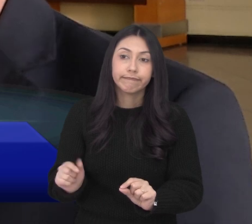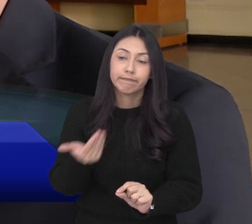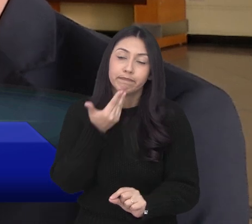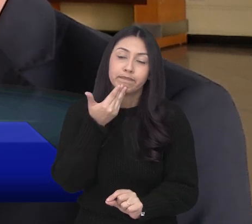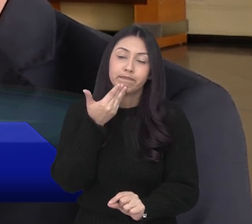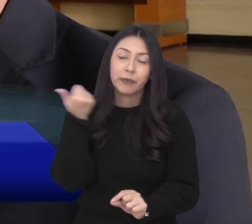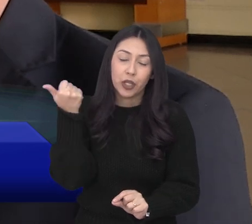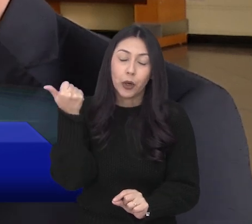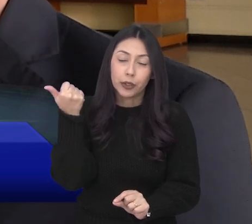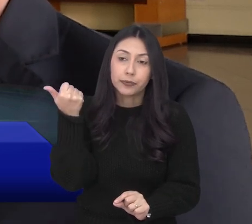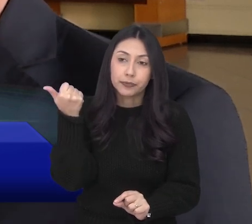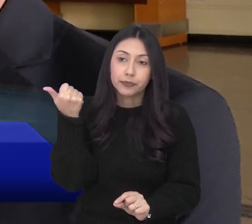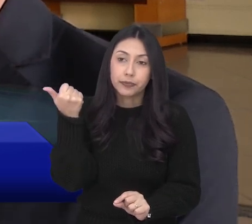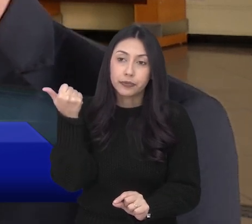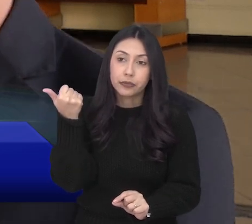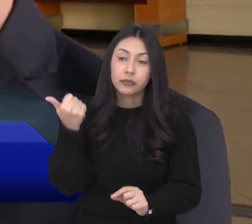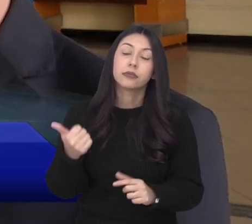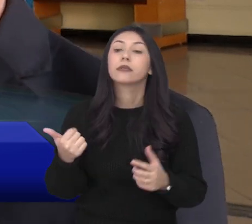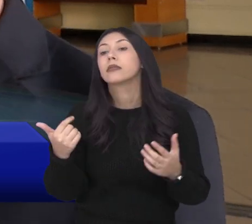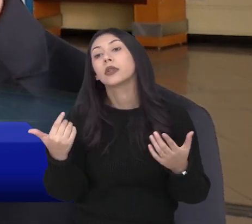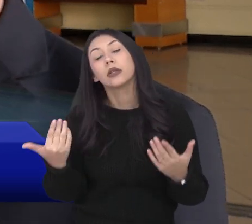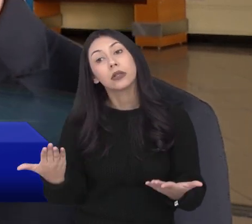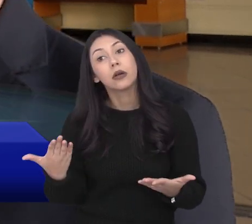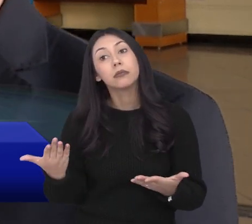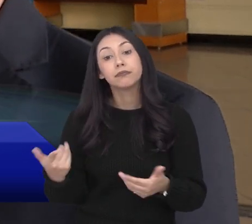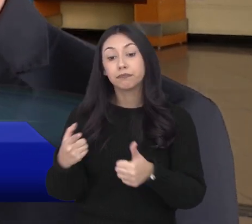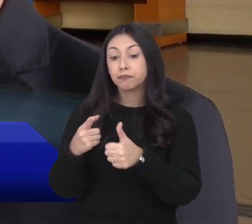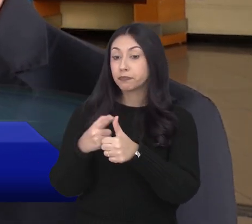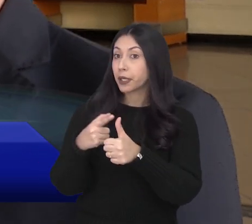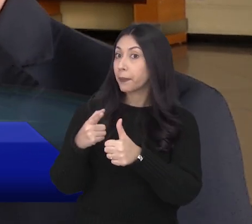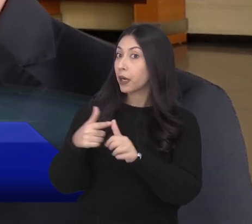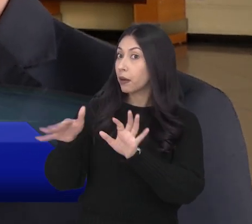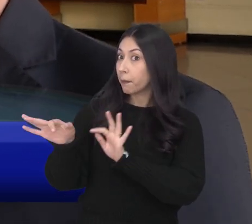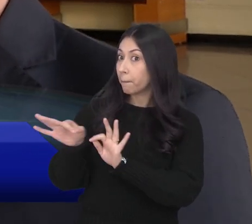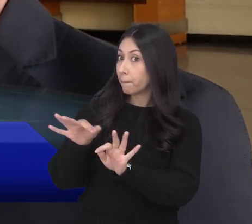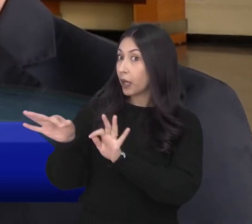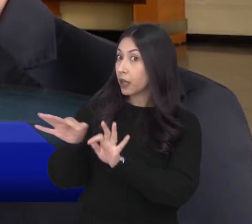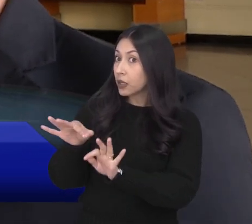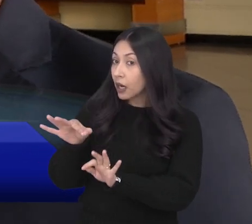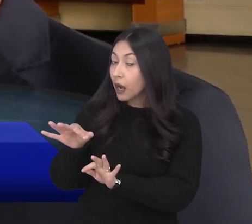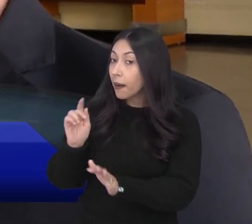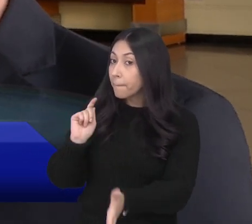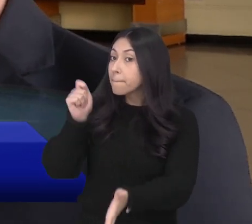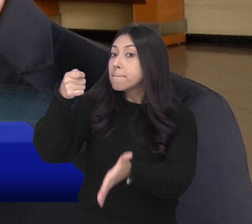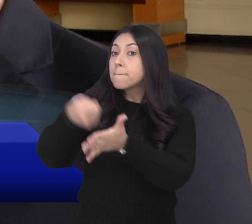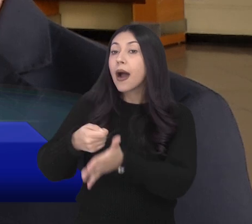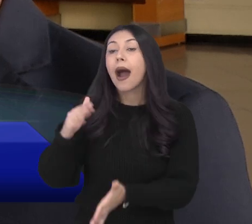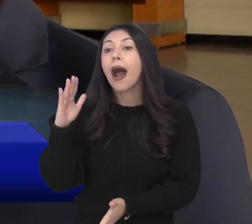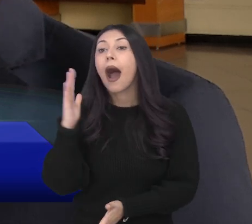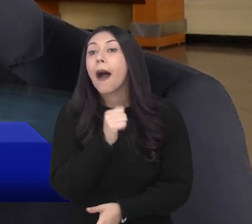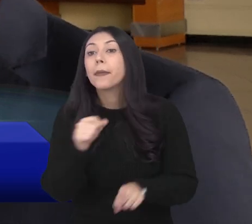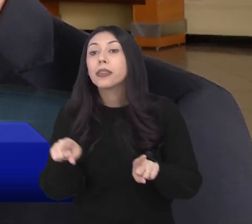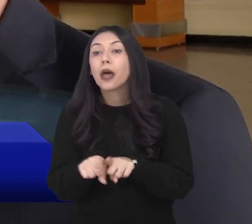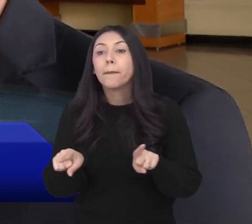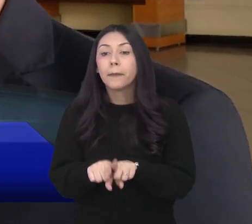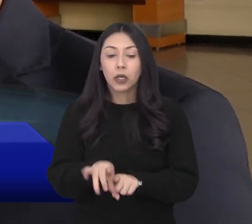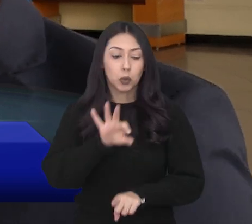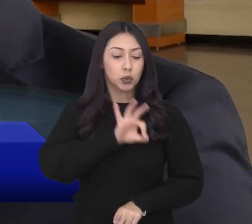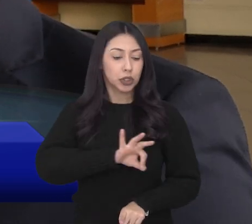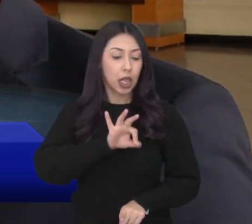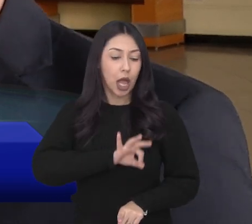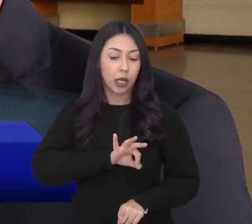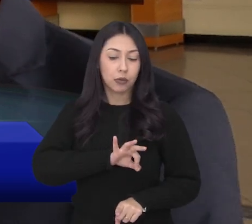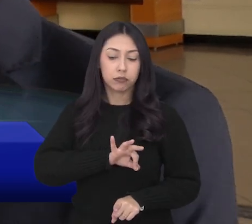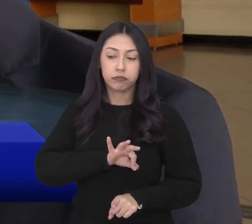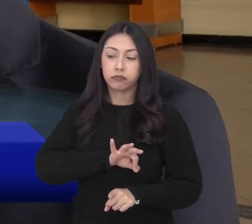quitar e ficar livre disso, é a melhor possibilidade. Então, primeiro, planejar para o quanto antes, pensar quanto da sua